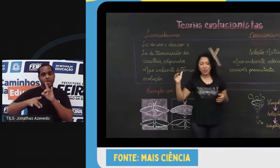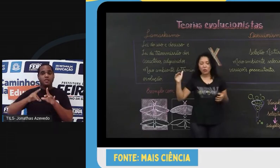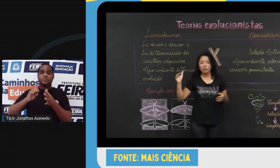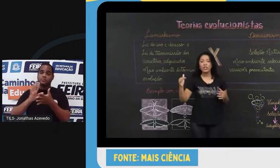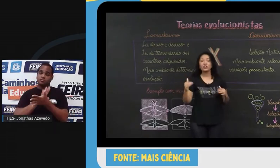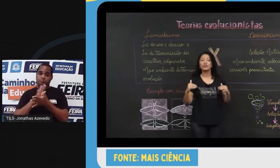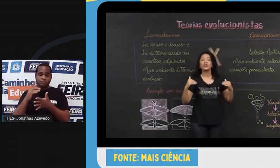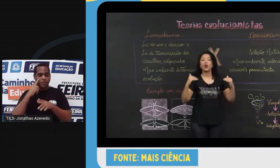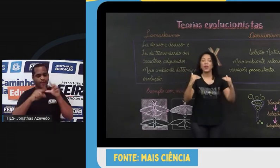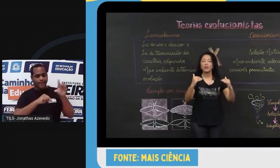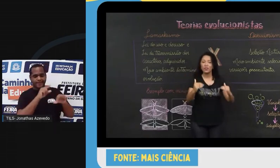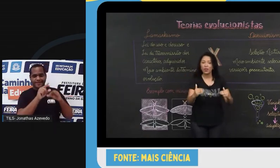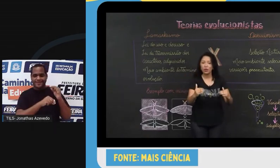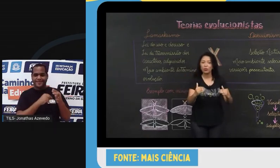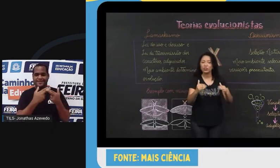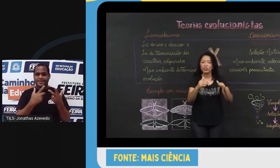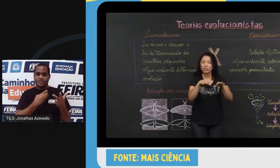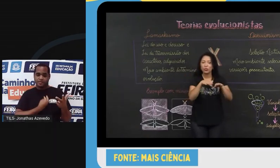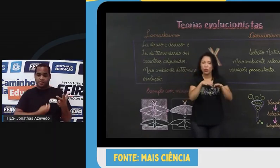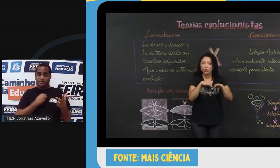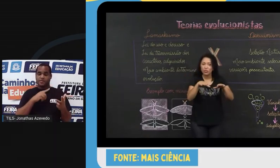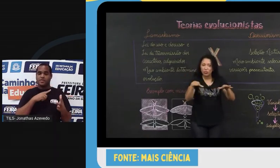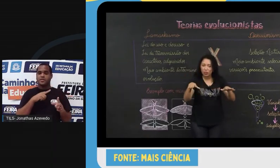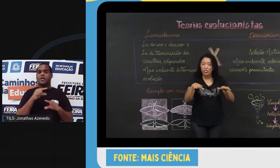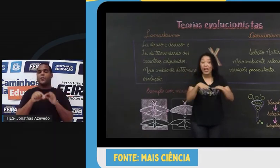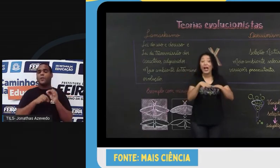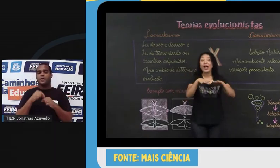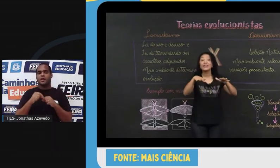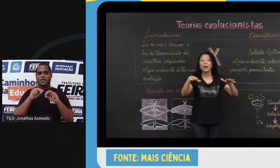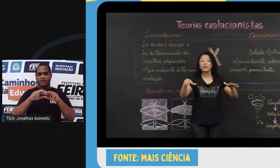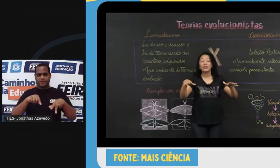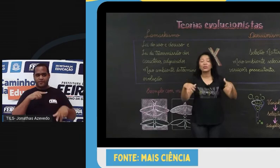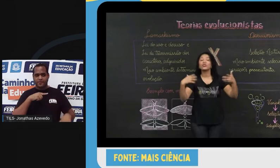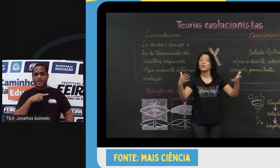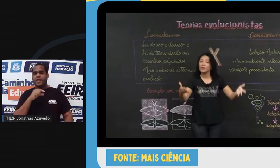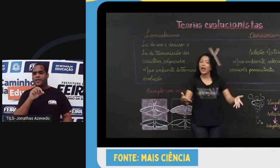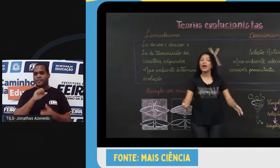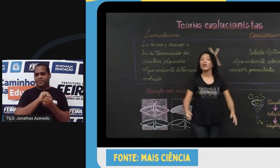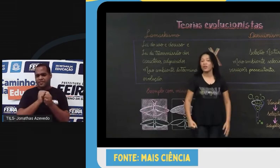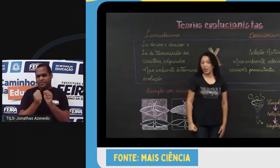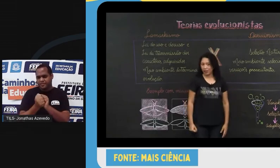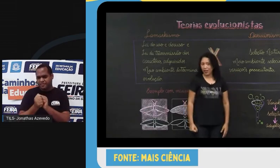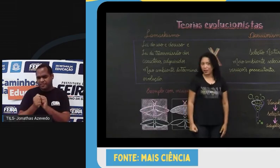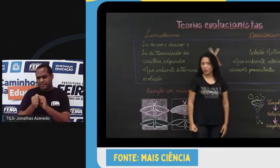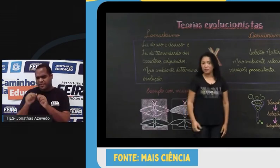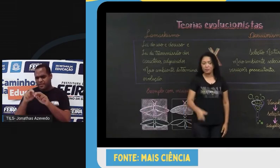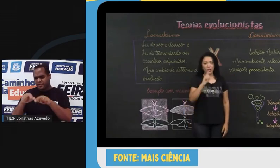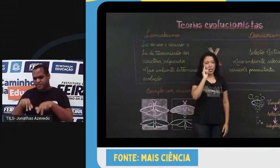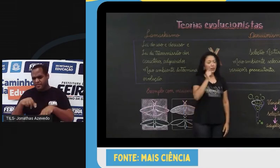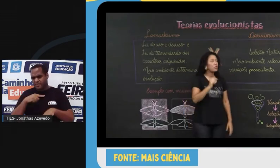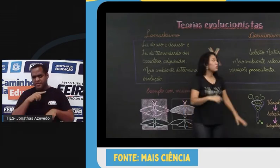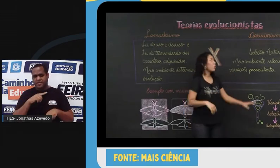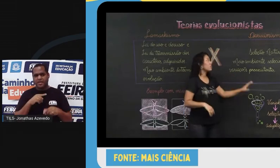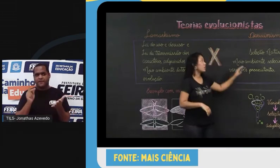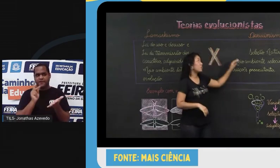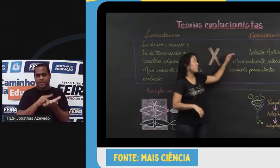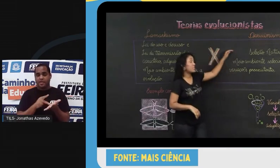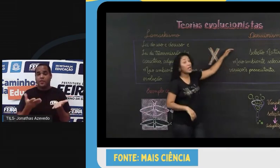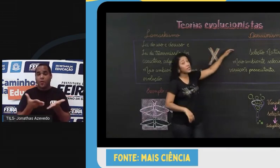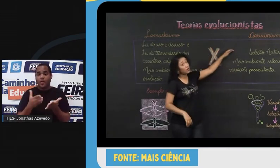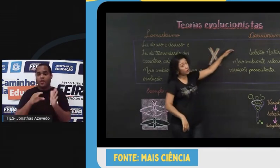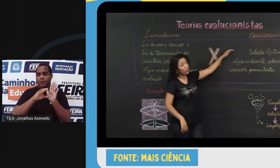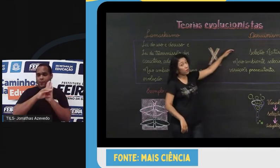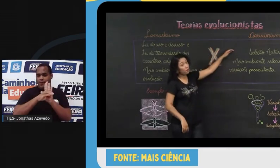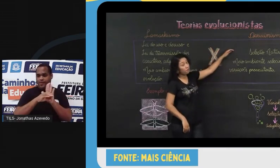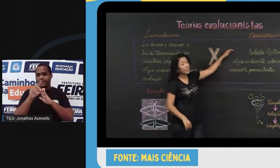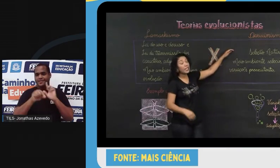uma seleção e sobreviveu os que tinham condições a adaptações à nova realidade. Entendido o conceito